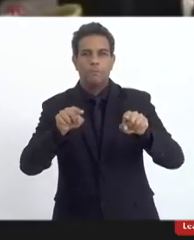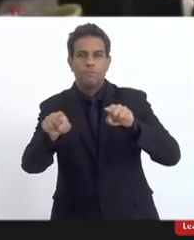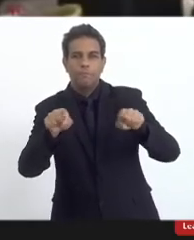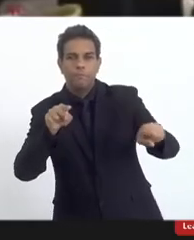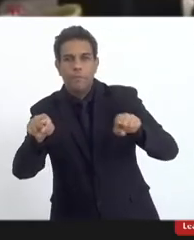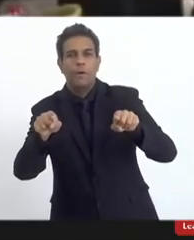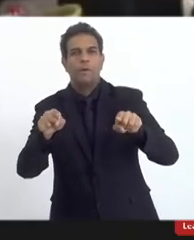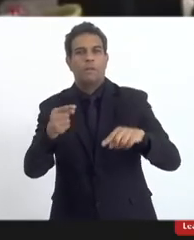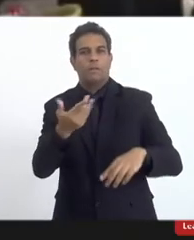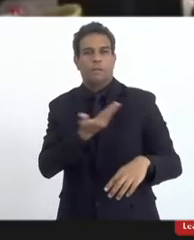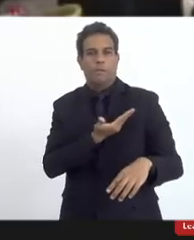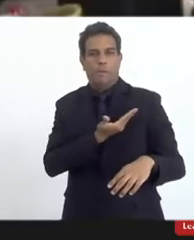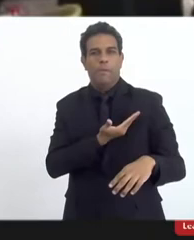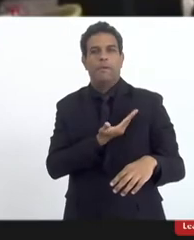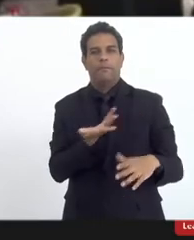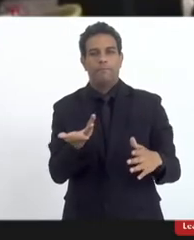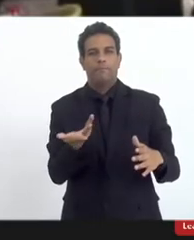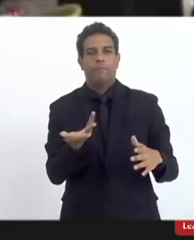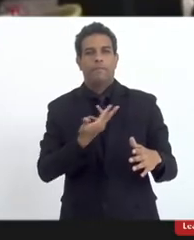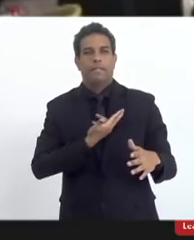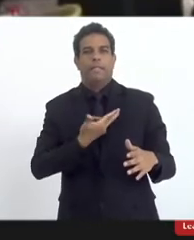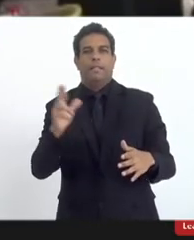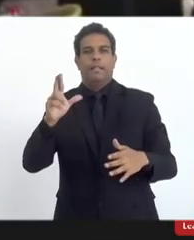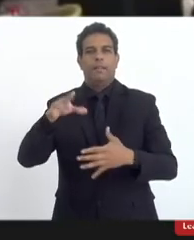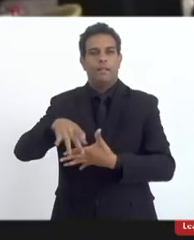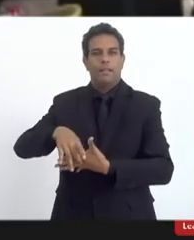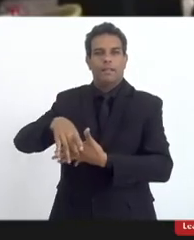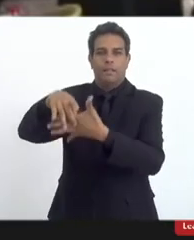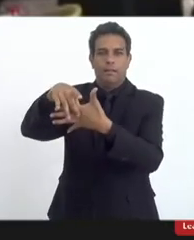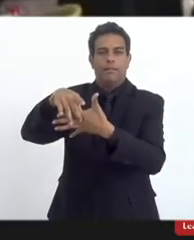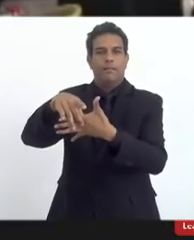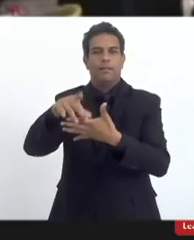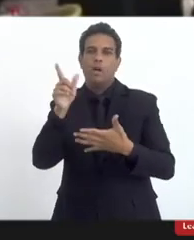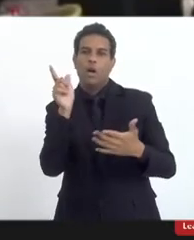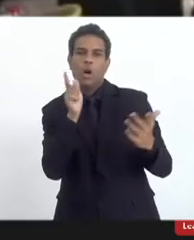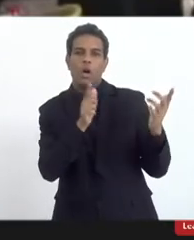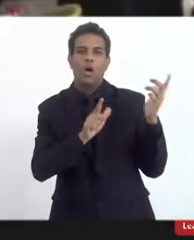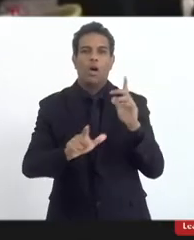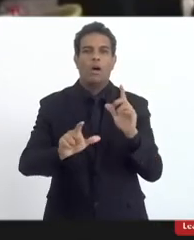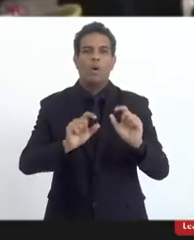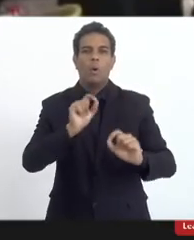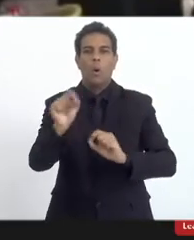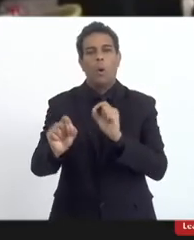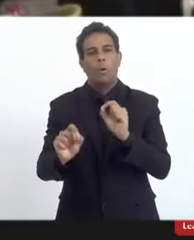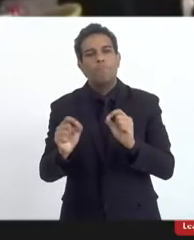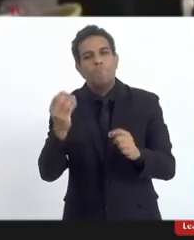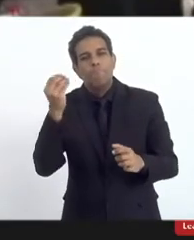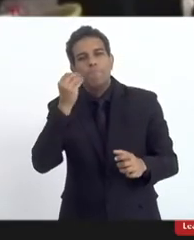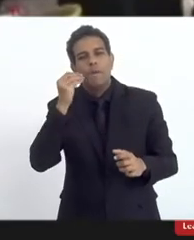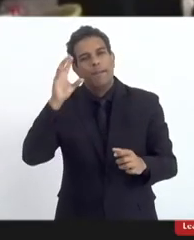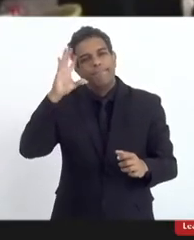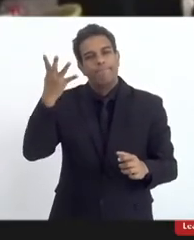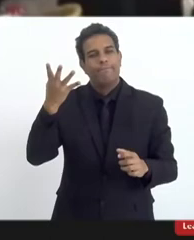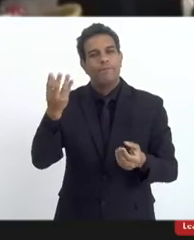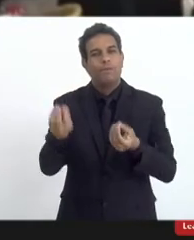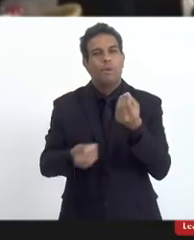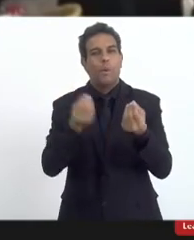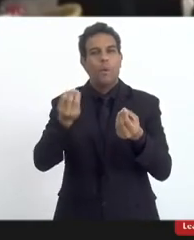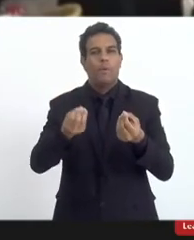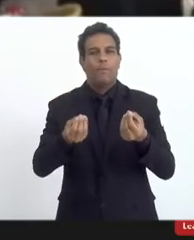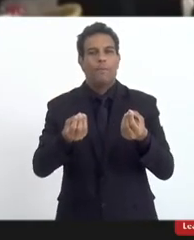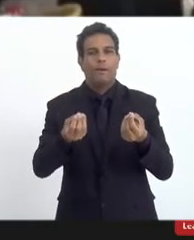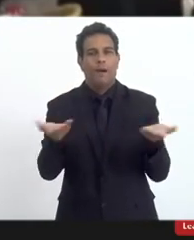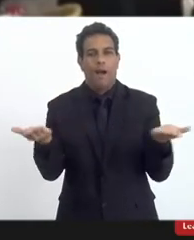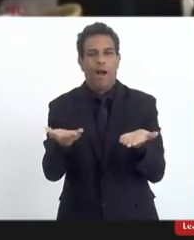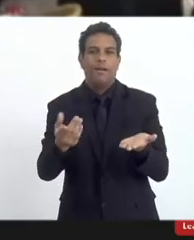aqui presentes, das lideranças religiosas a tentar minimizar a intolerância que é